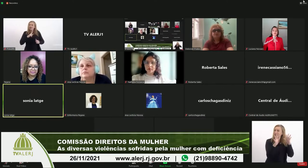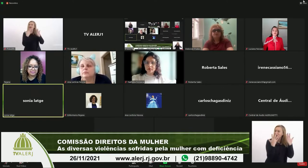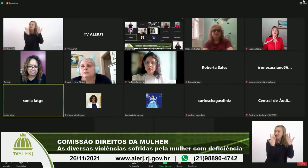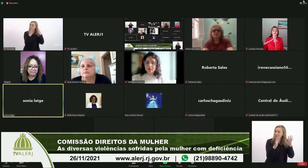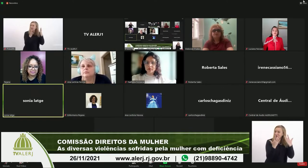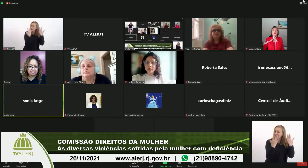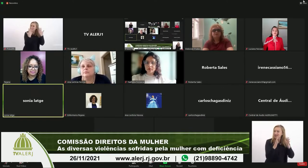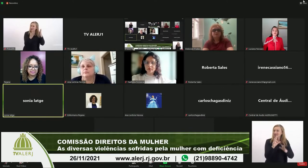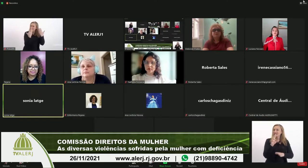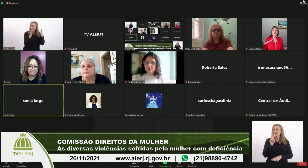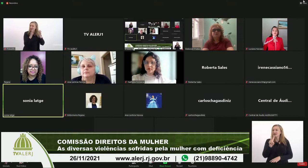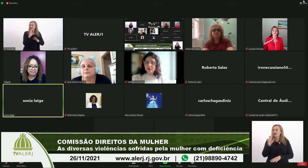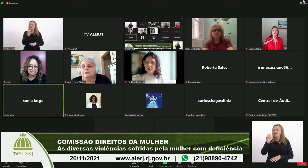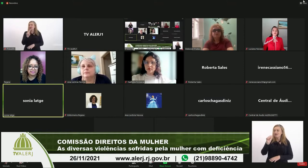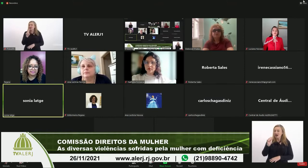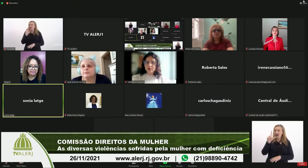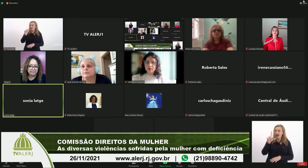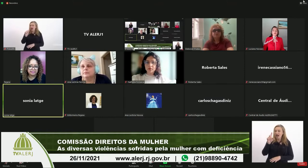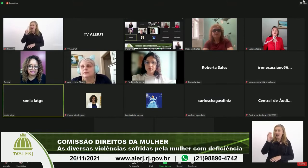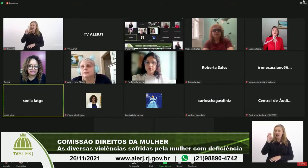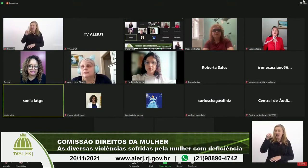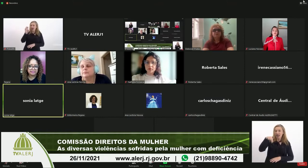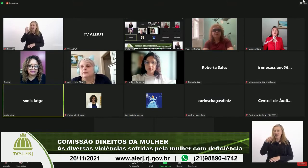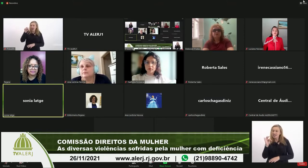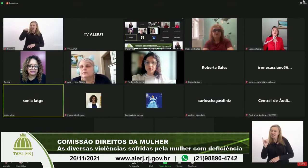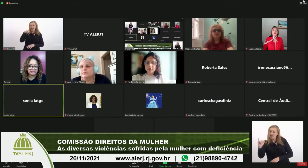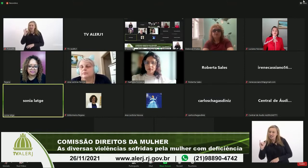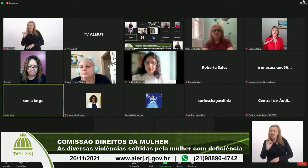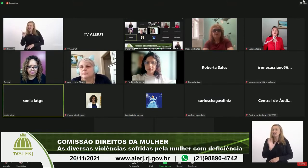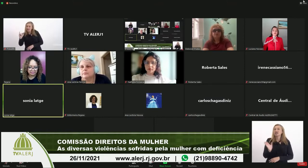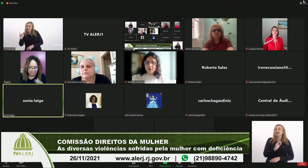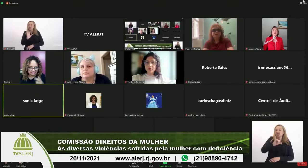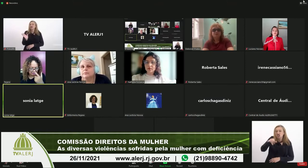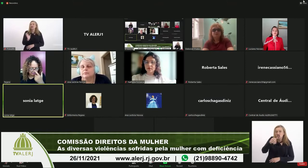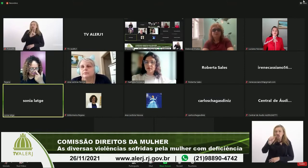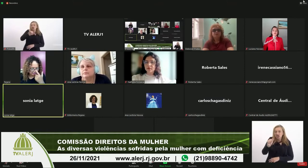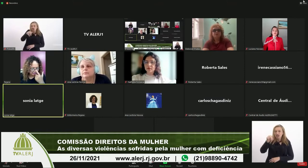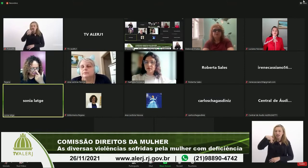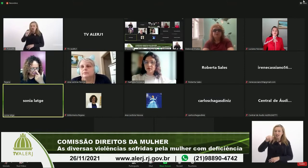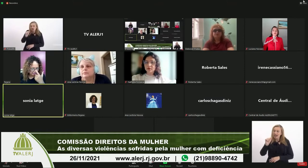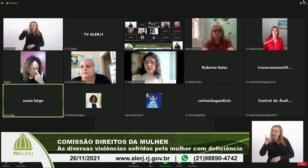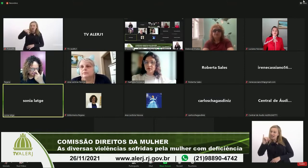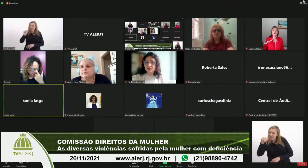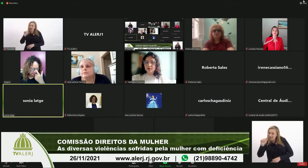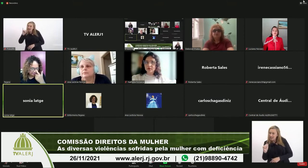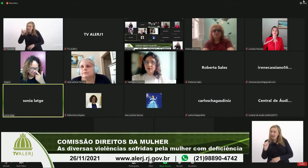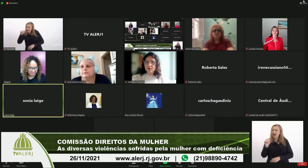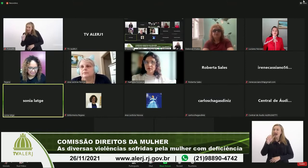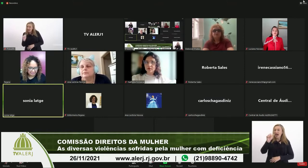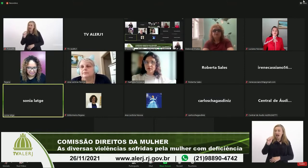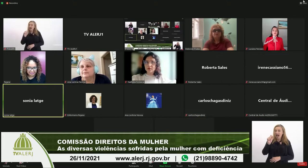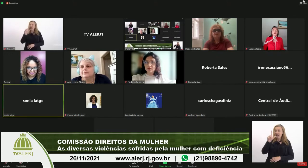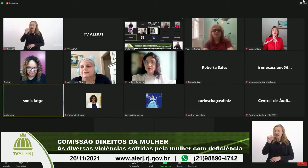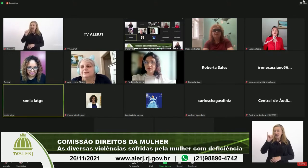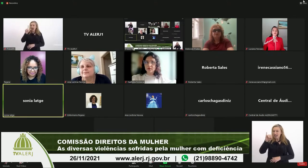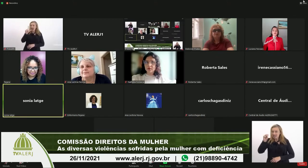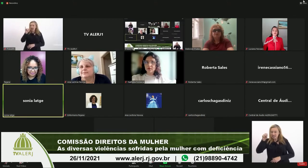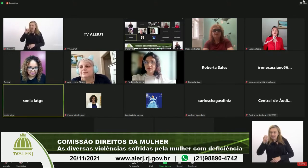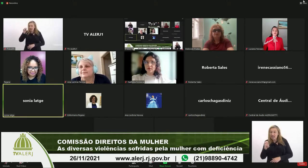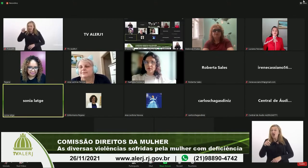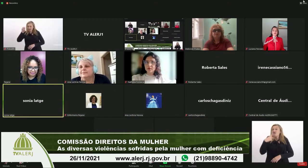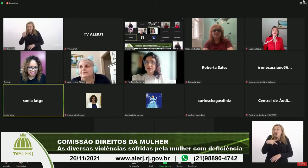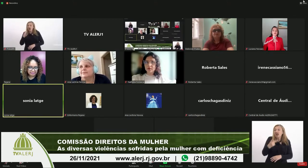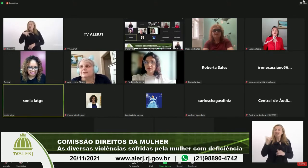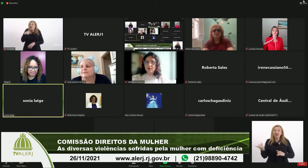Valentim Leandro Maia a Janaína Castilho Alice e Mabel falando da